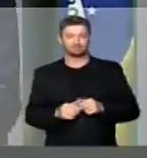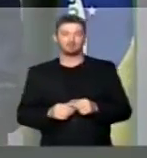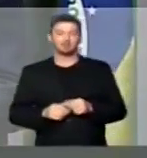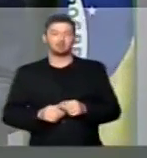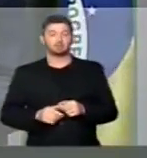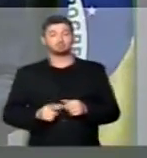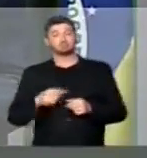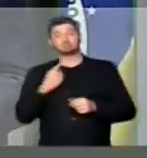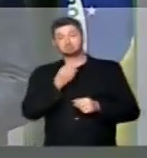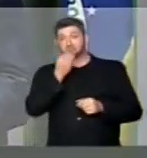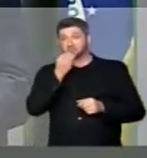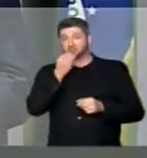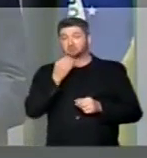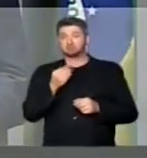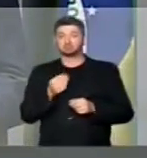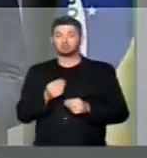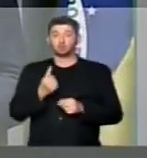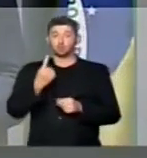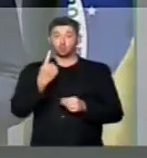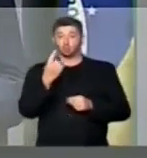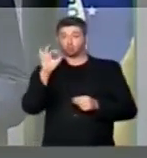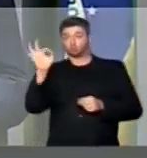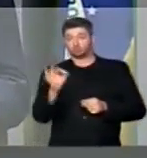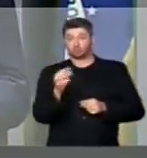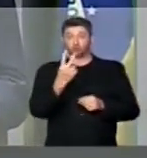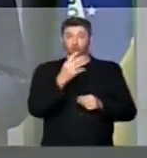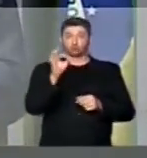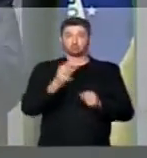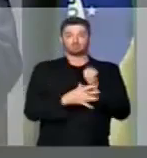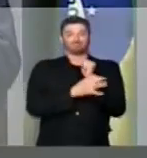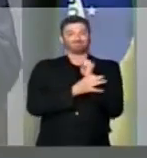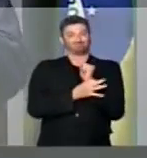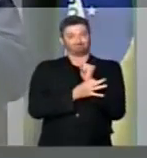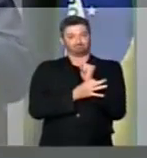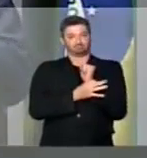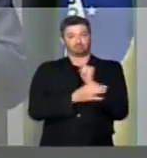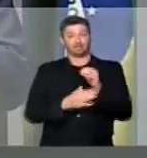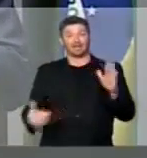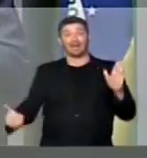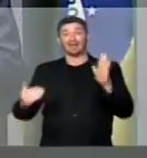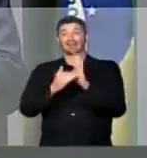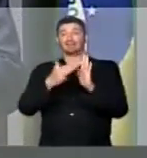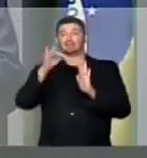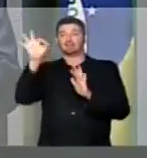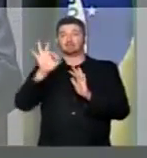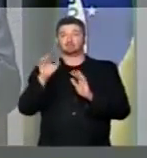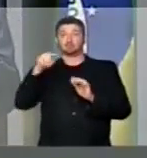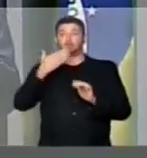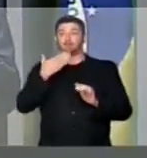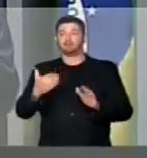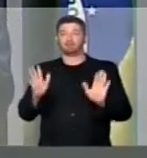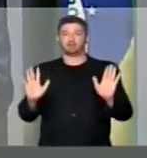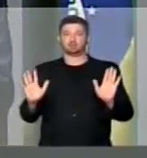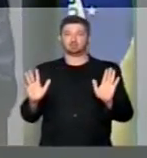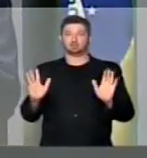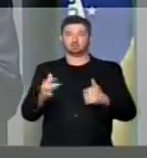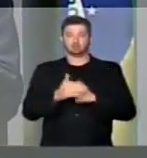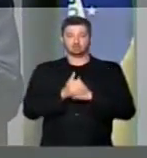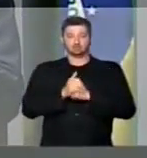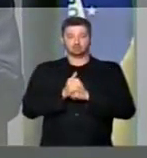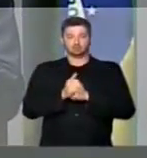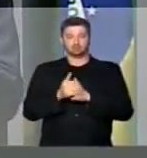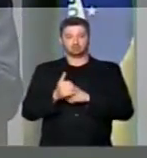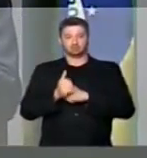gente pudesse fazer 1% ou 2% como garantia e até 10% como prioridade, tanto